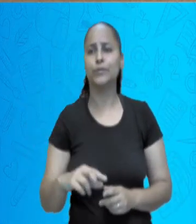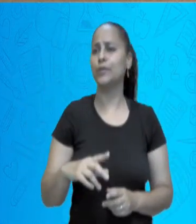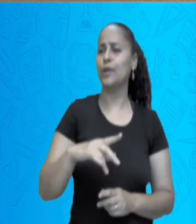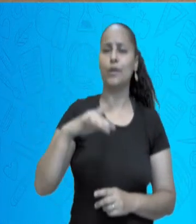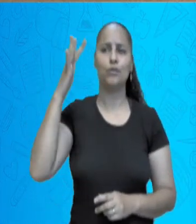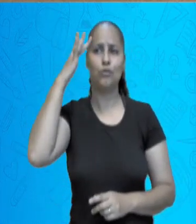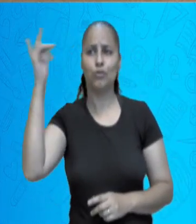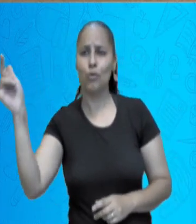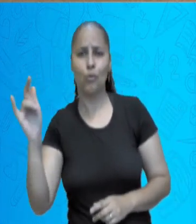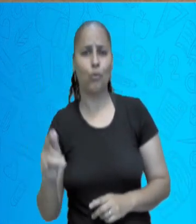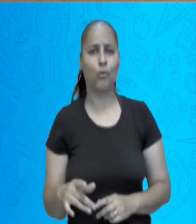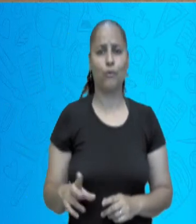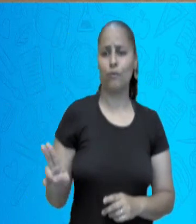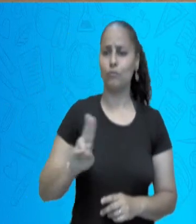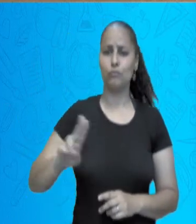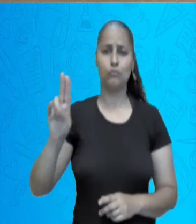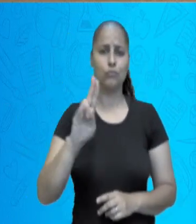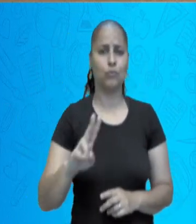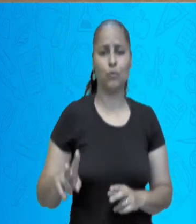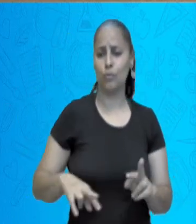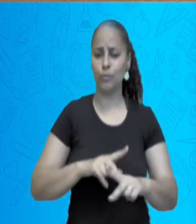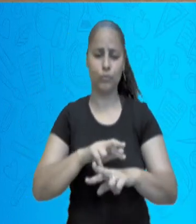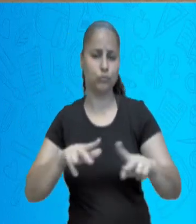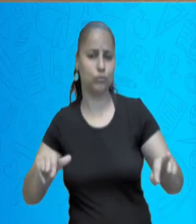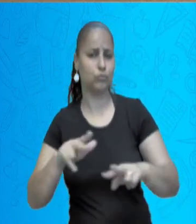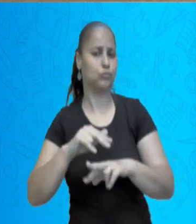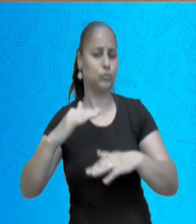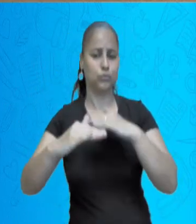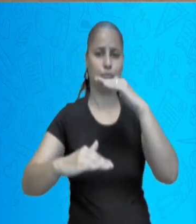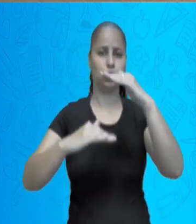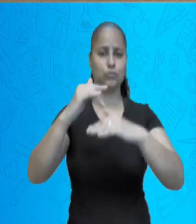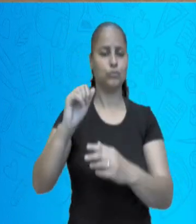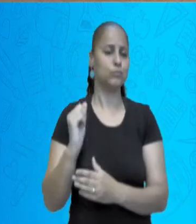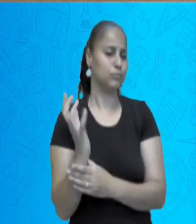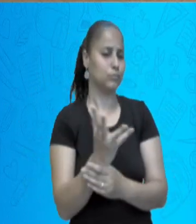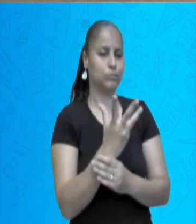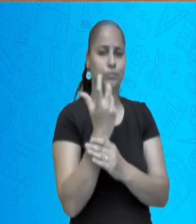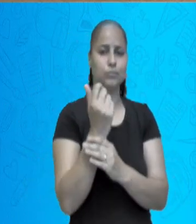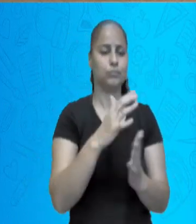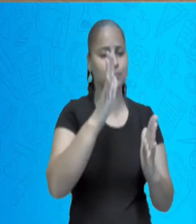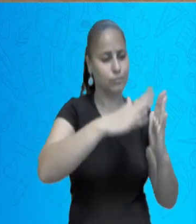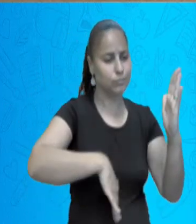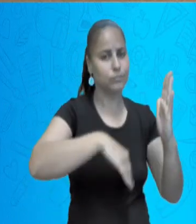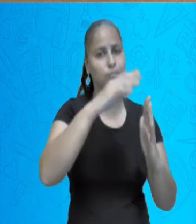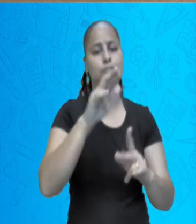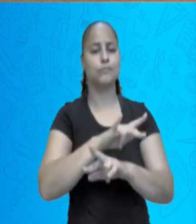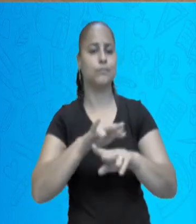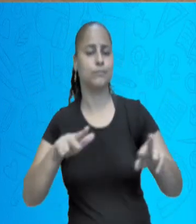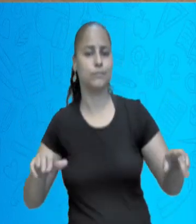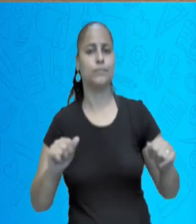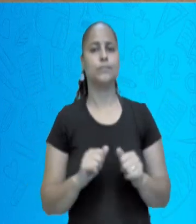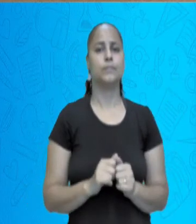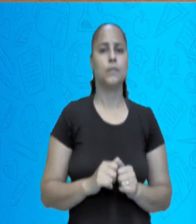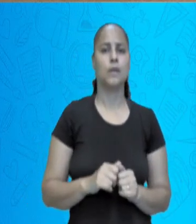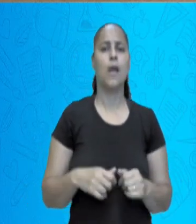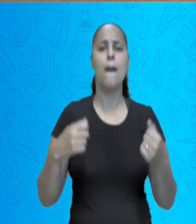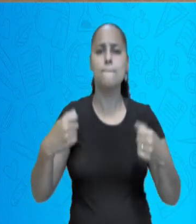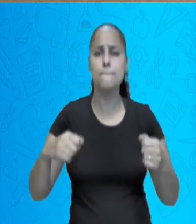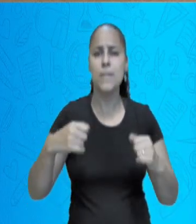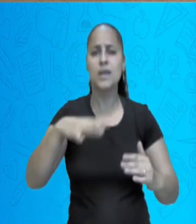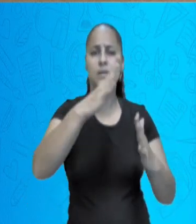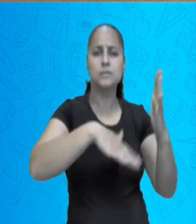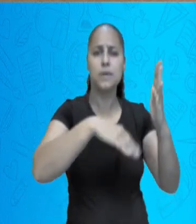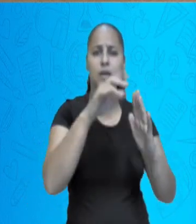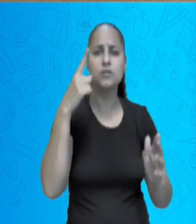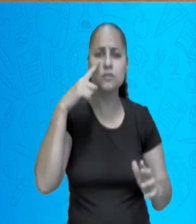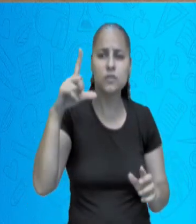reconstruindo, assim como a arte se reconstrói no dia a dia, com a aparição de todas as novas tecnologias, a mesma arte que nós vemos hoje, as